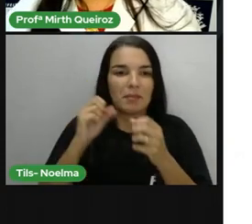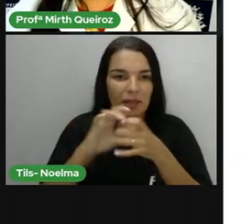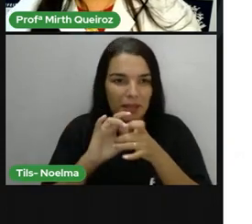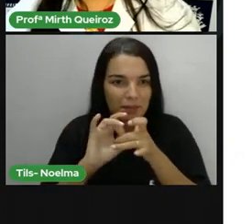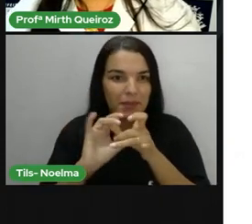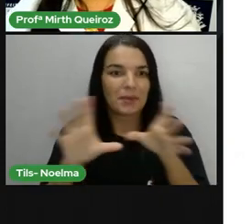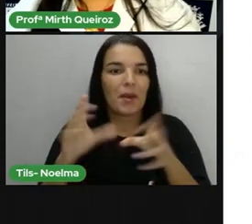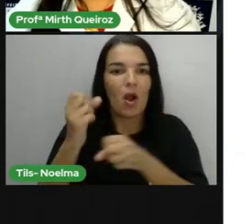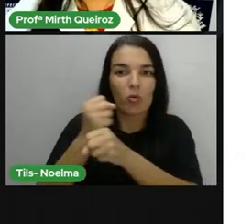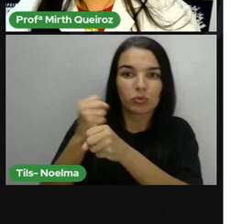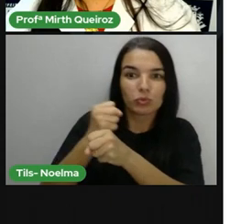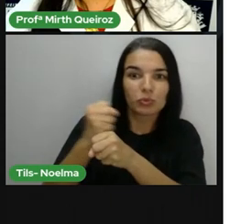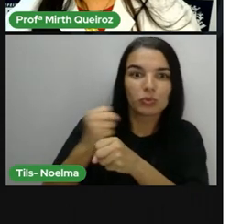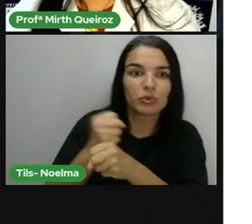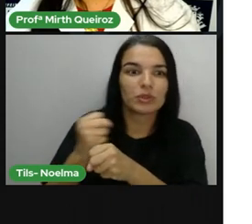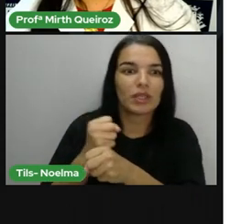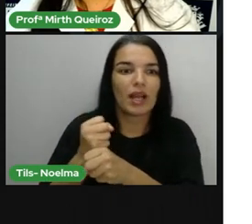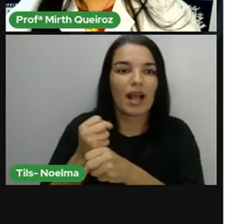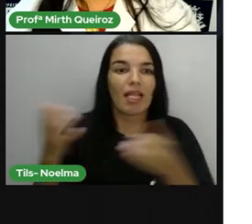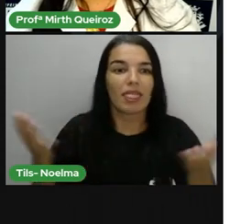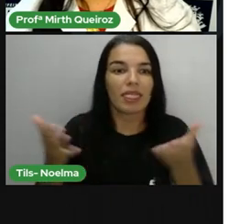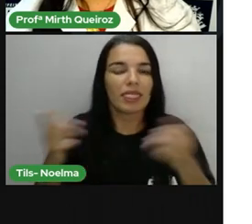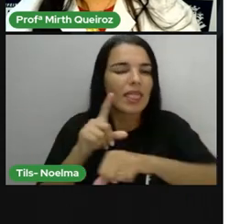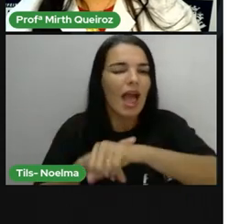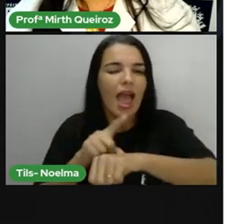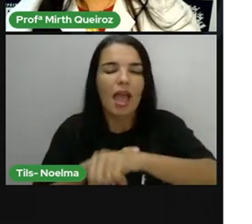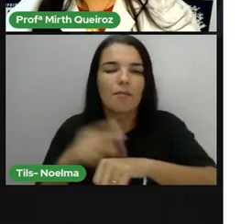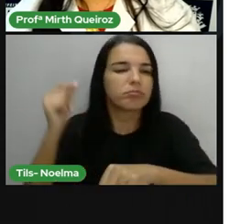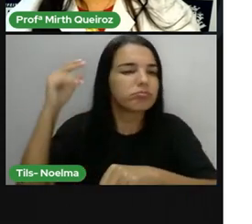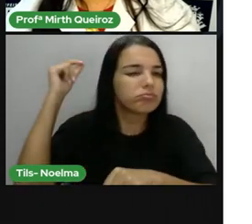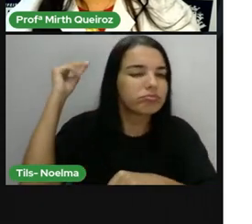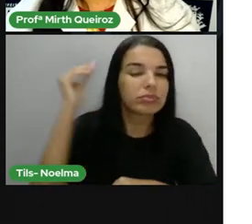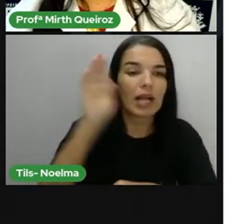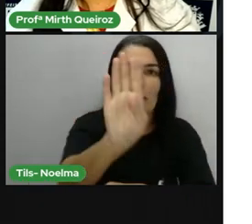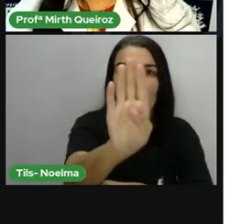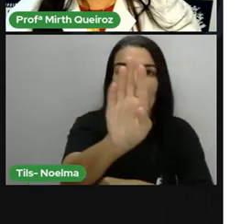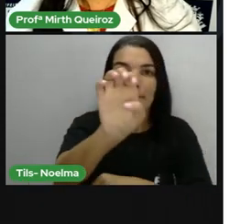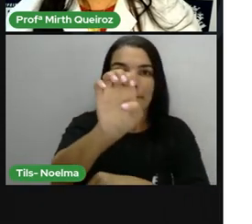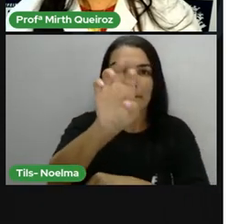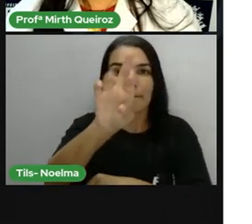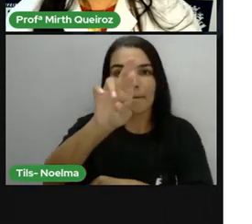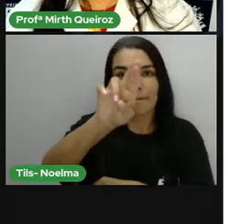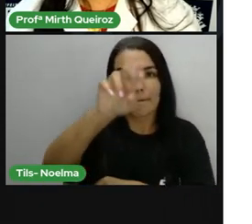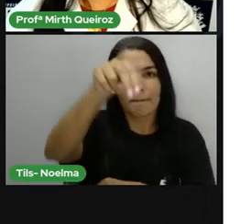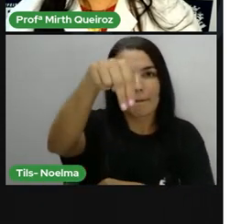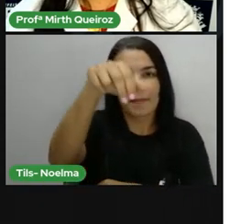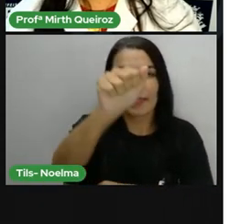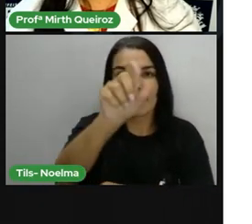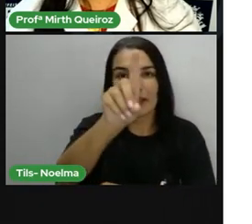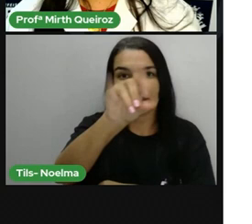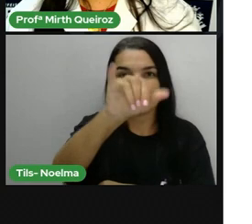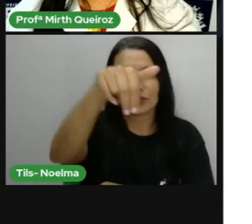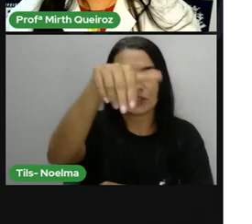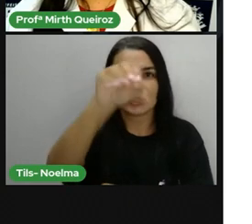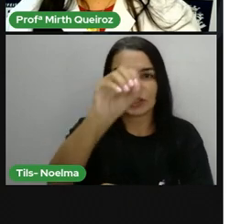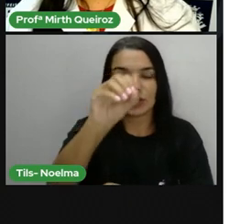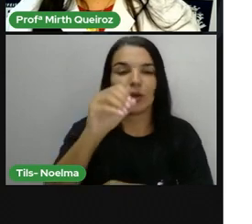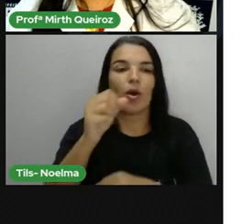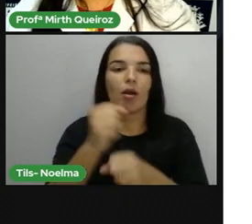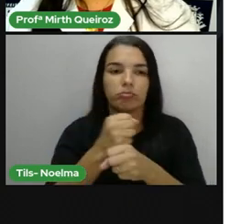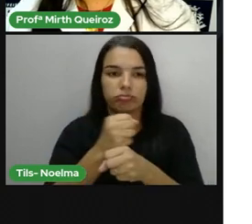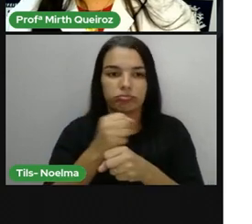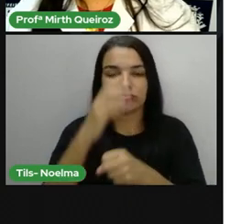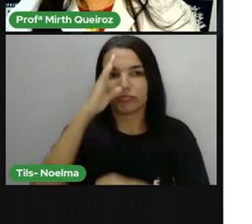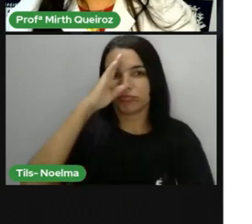tendo, na época, o intendente, né? Bernardino da Silva Bahia, e tendo como responsável técnico, o